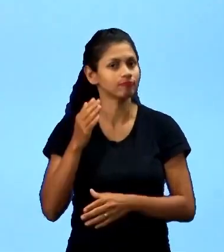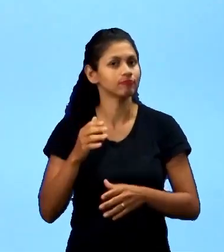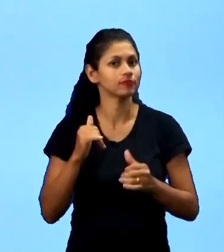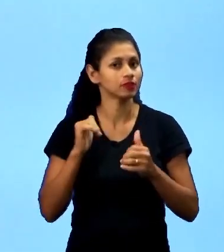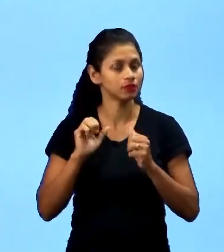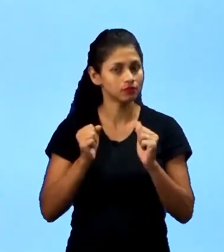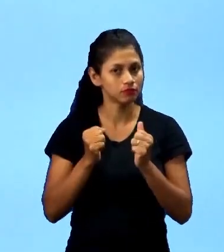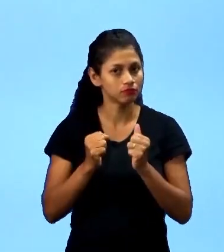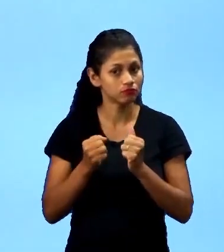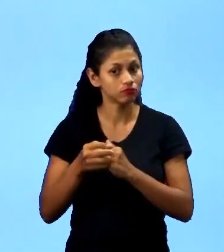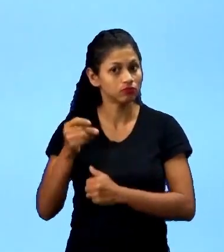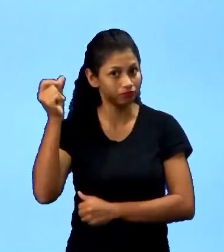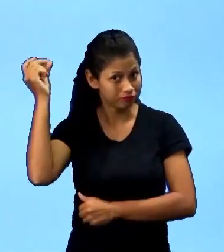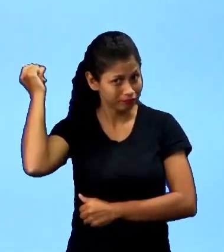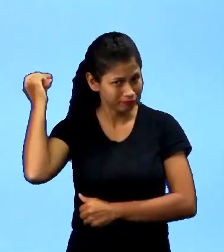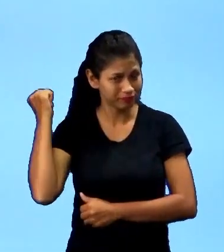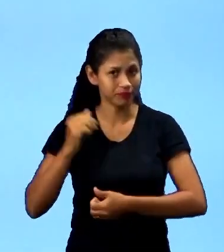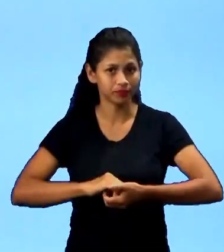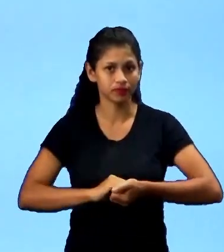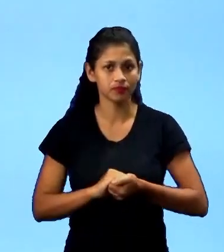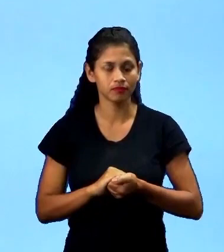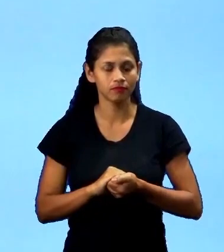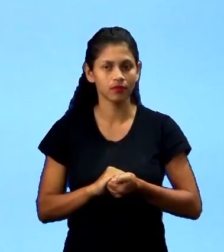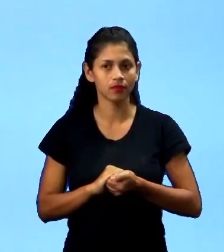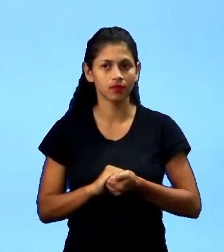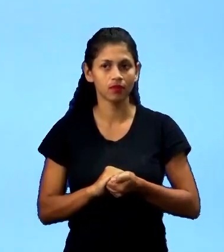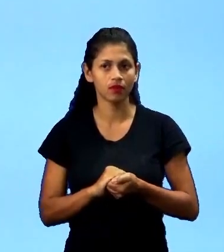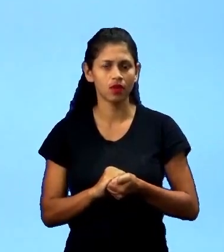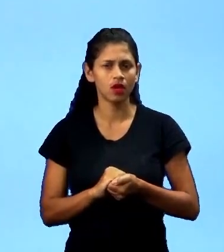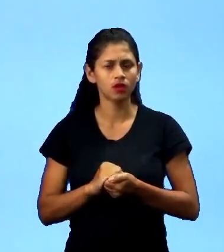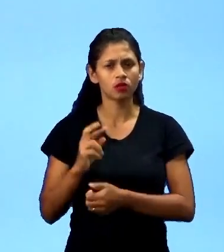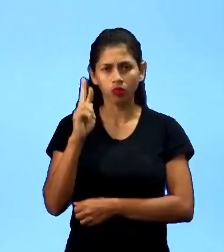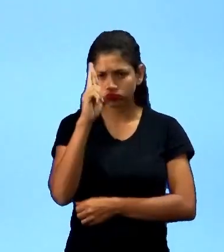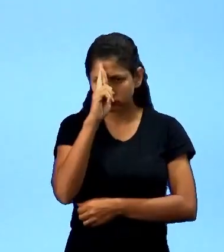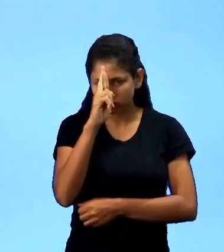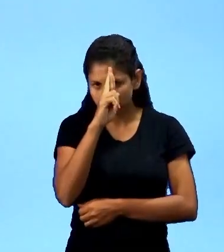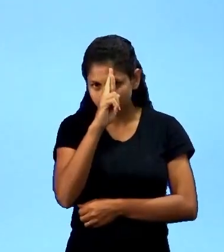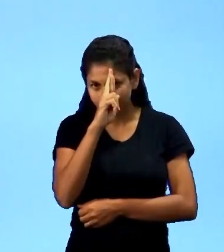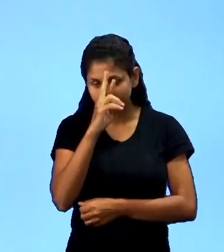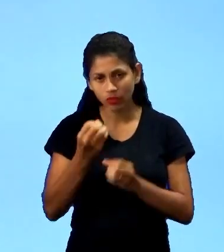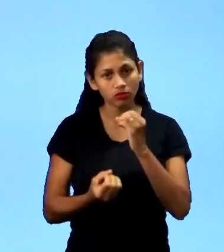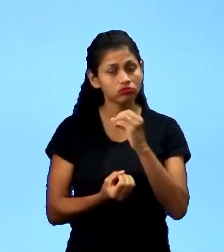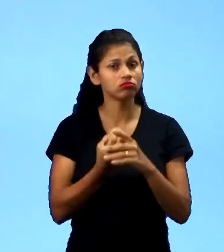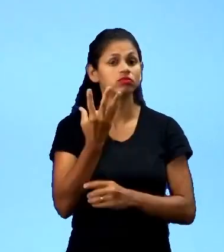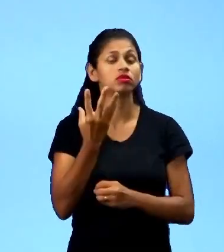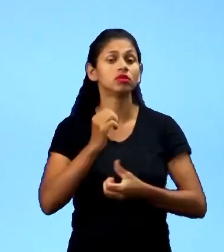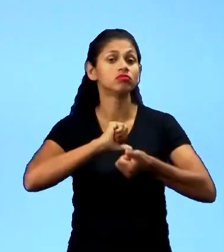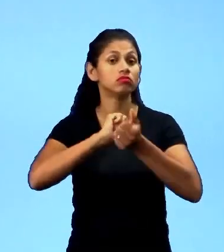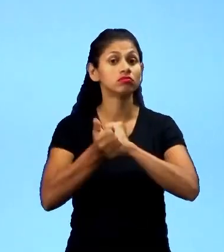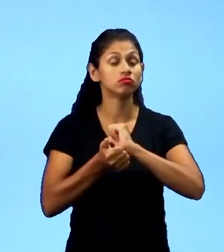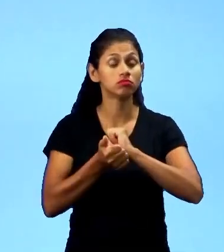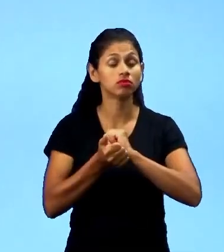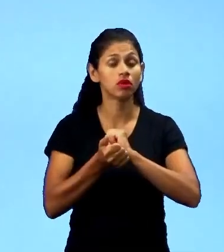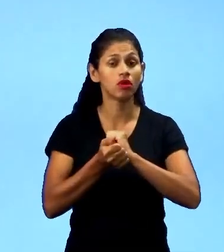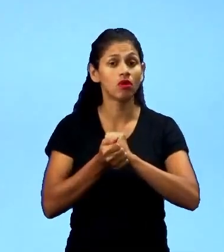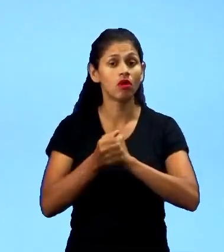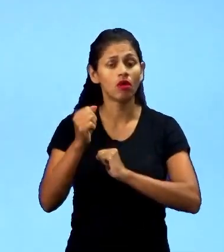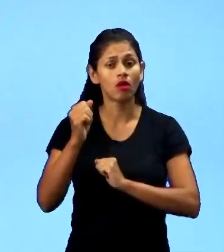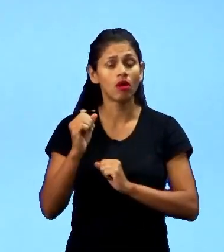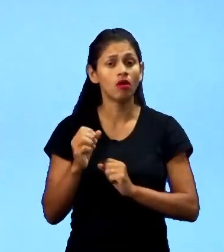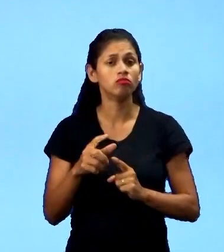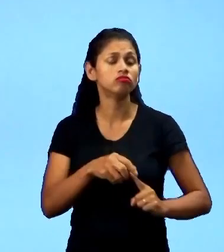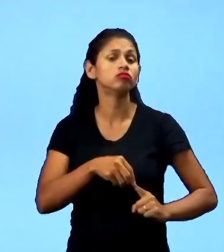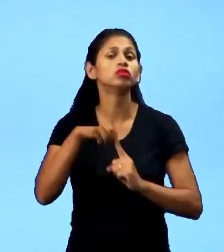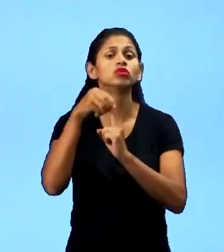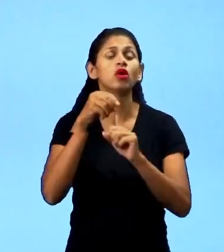Aqui a gente está apresentando, e estou fazendo aquele breve retrospecto histórico acerca da origem dos esportes. O que a gente pode frisar aqui é